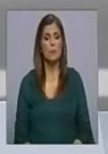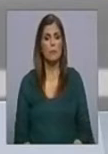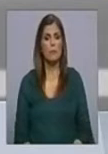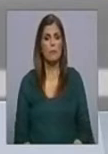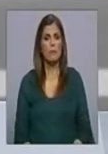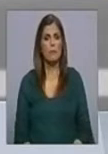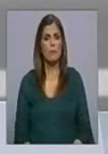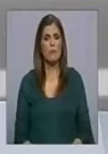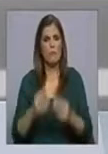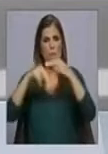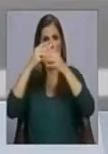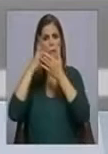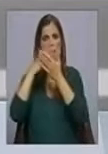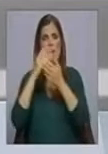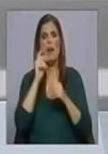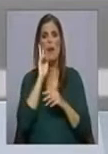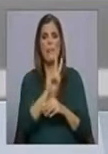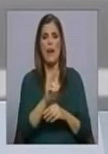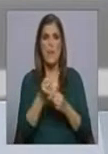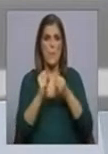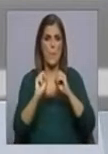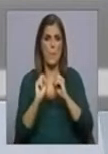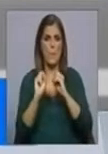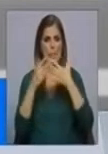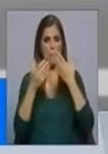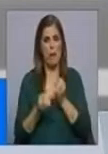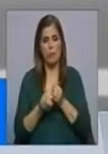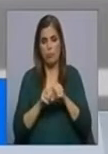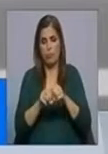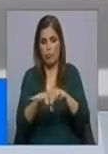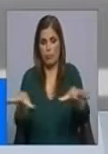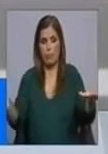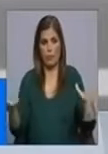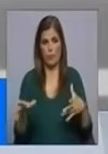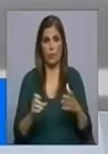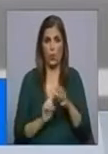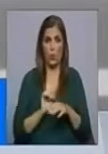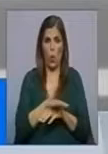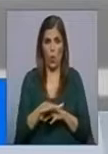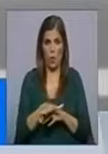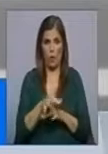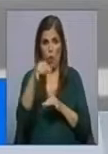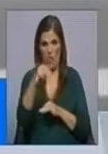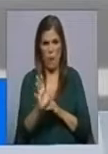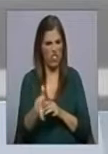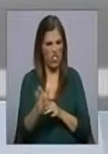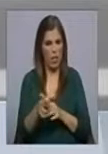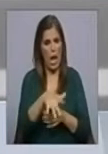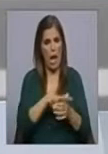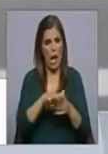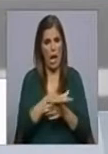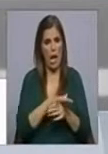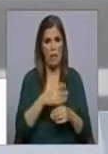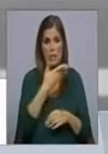É na Construção Civil que se verifica um dos principais focos de contágio do novo coronavírus. Já foram confirmados no setor cerca de